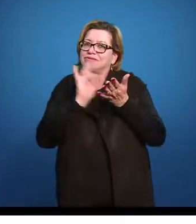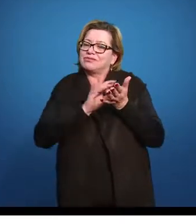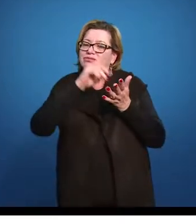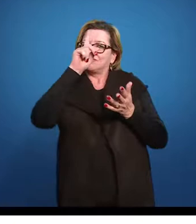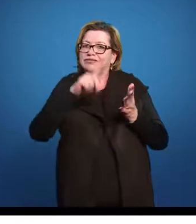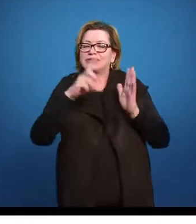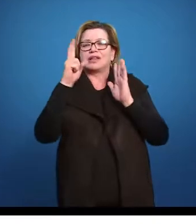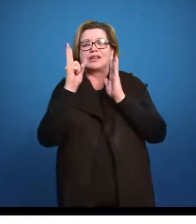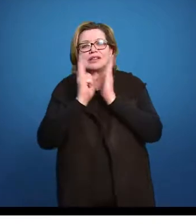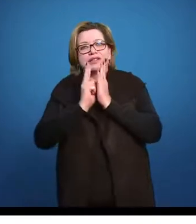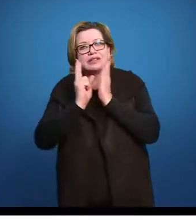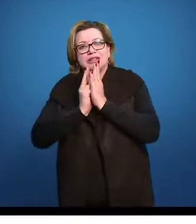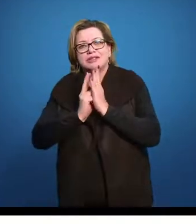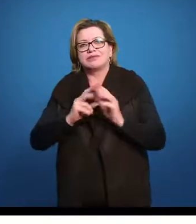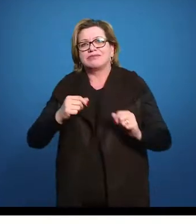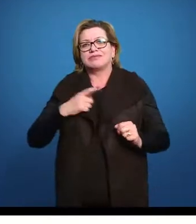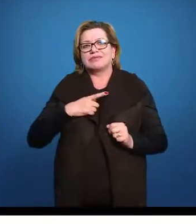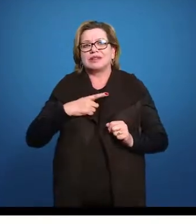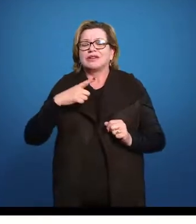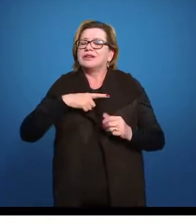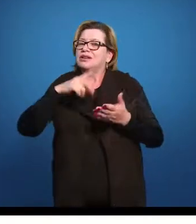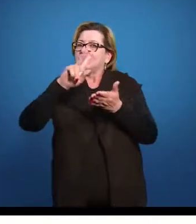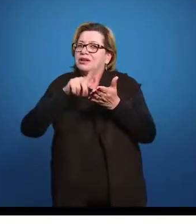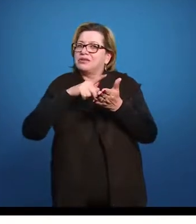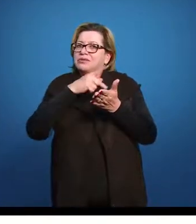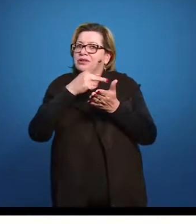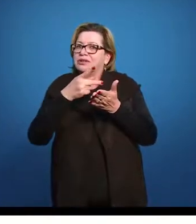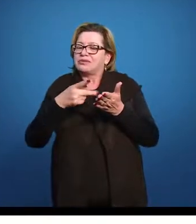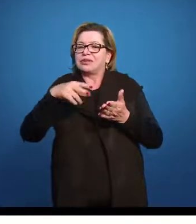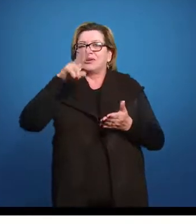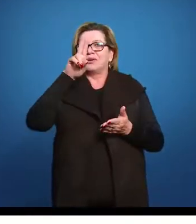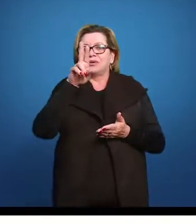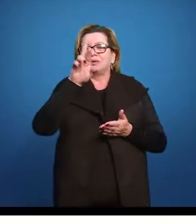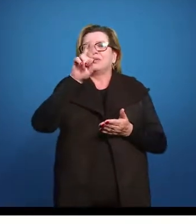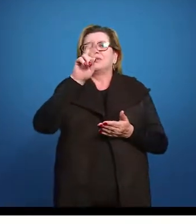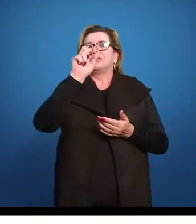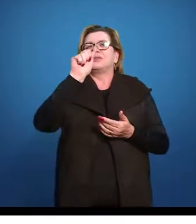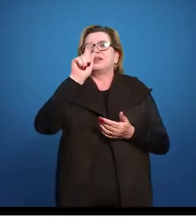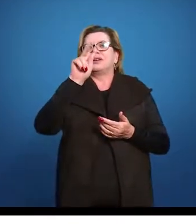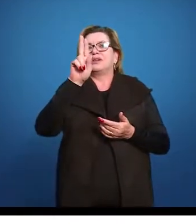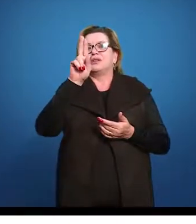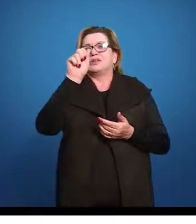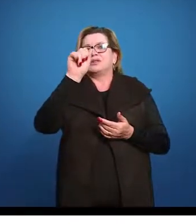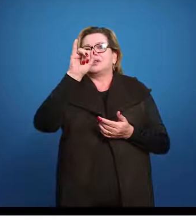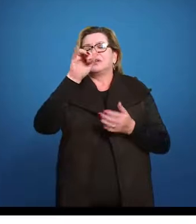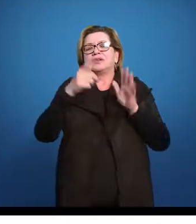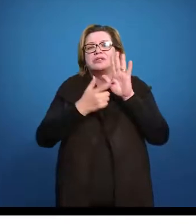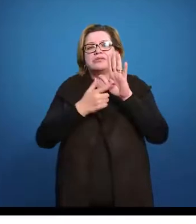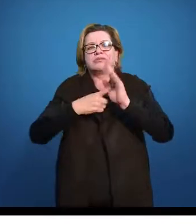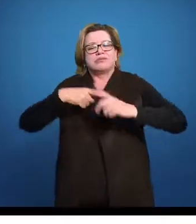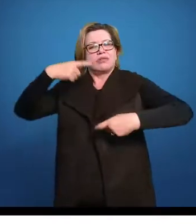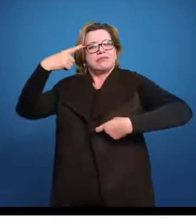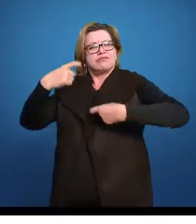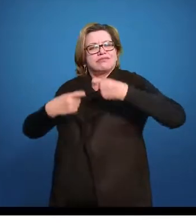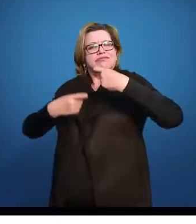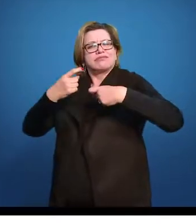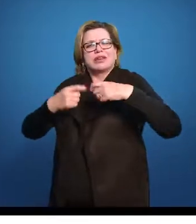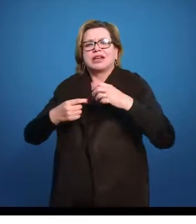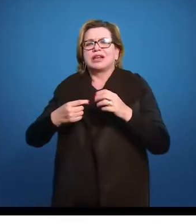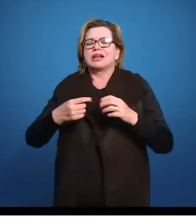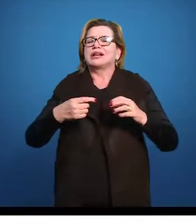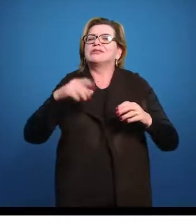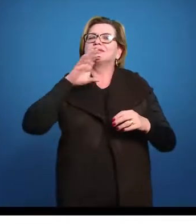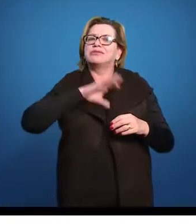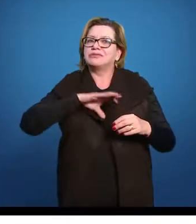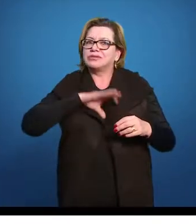E aí a gente vai ter, nesse poema do Uruguai, esse embate entre os portugueses pelo território, e os indígenas pelo